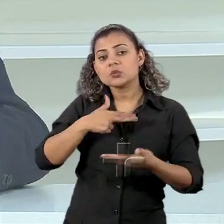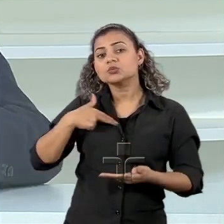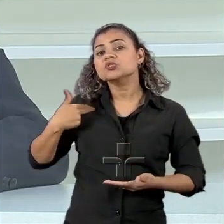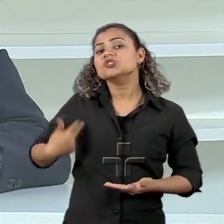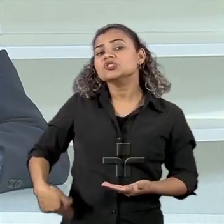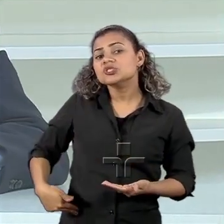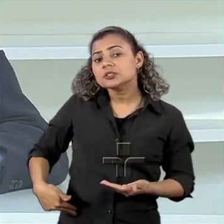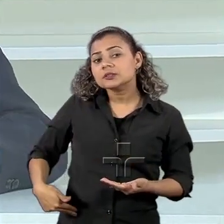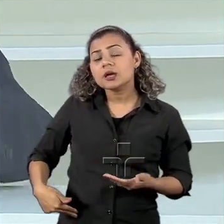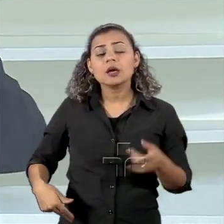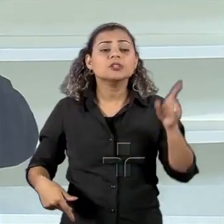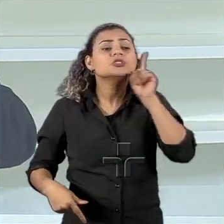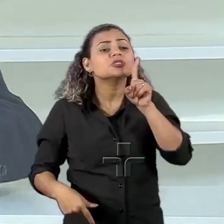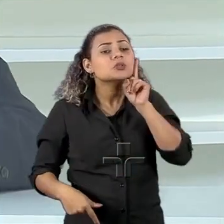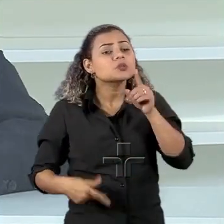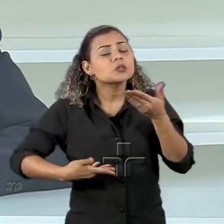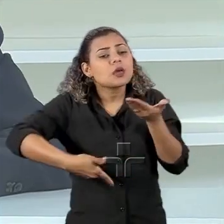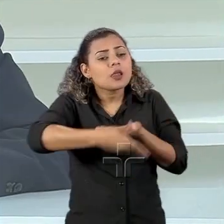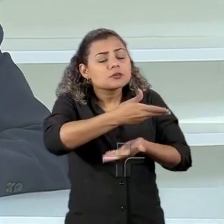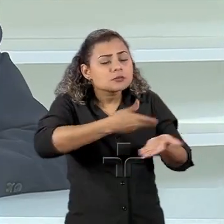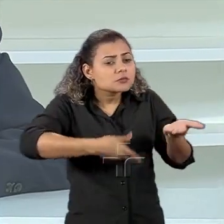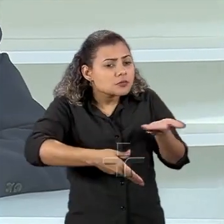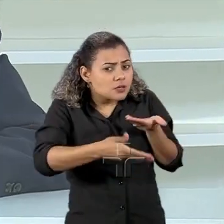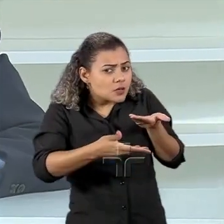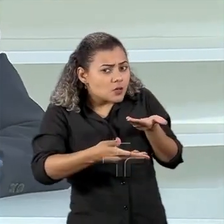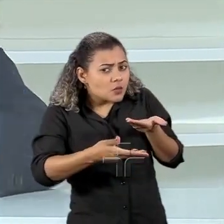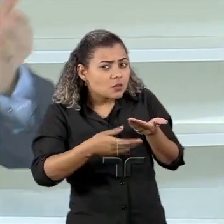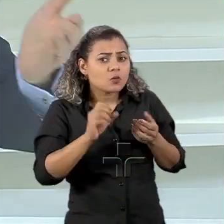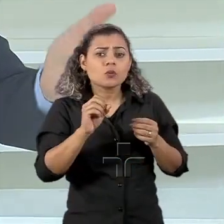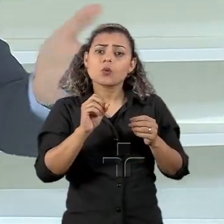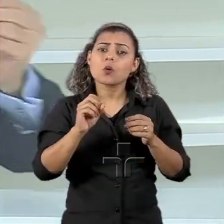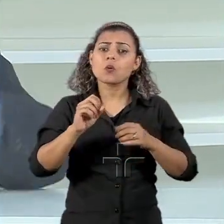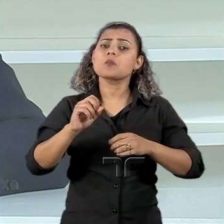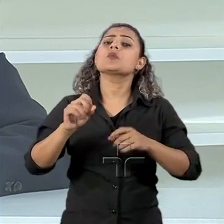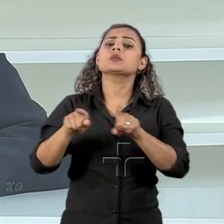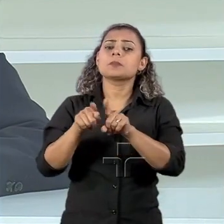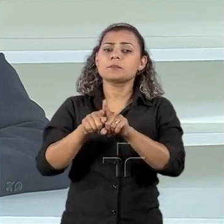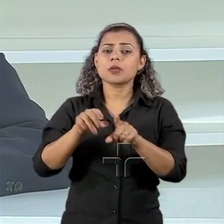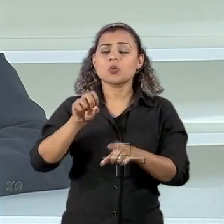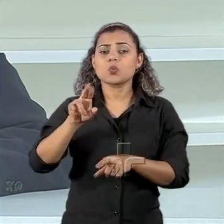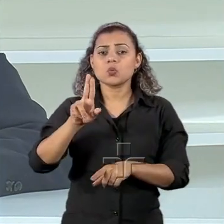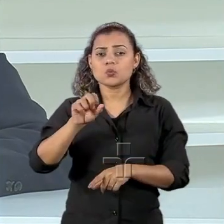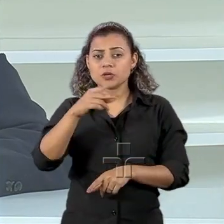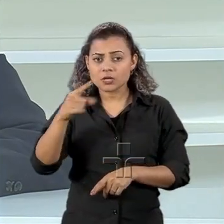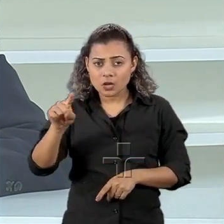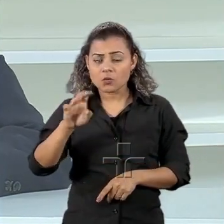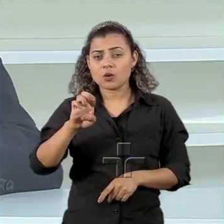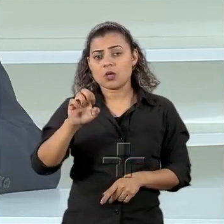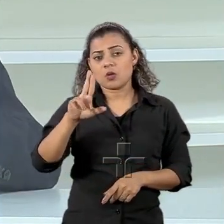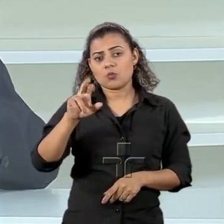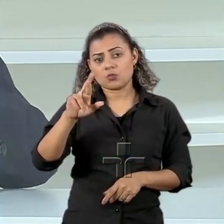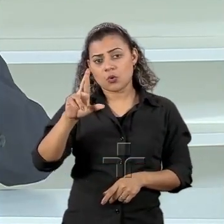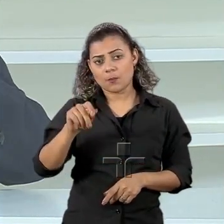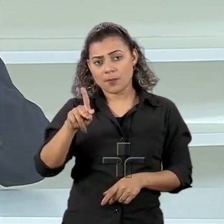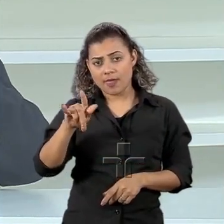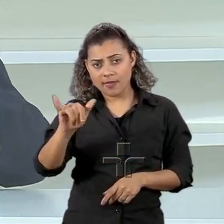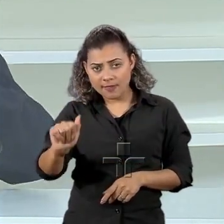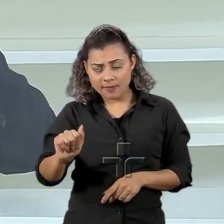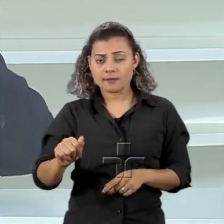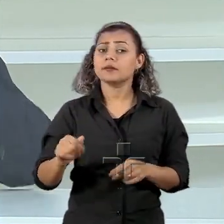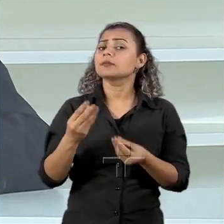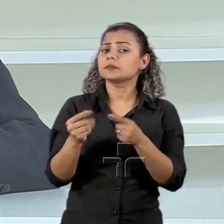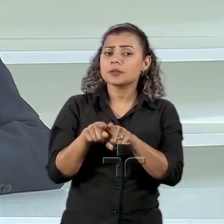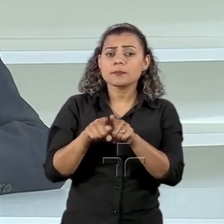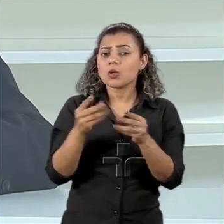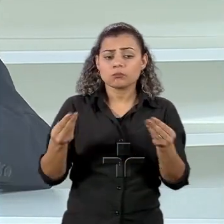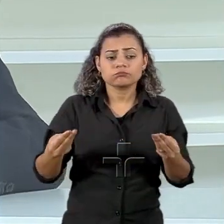relação com os Estados Unidos? O o Brasil quer com a relação da União Europeia, que nós estamos negociando esse acordo? Quais são as